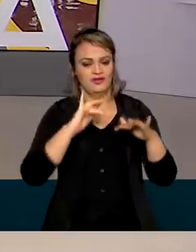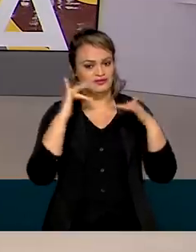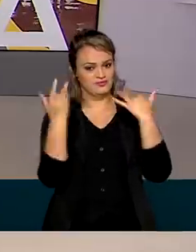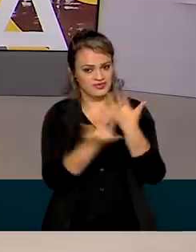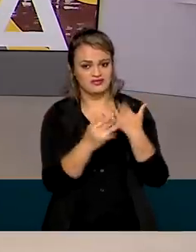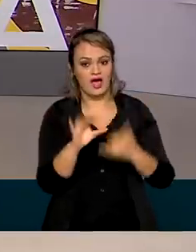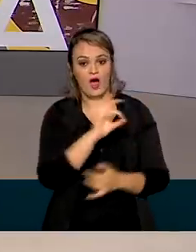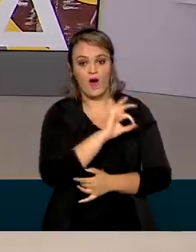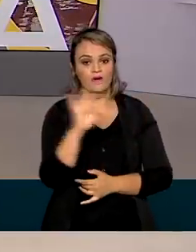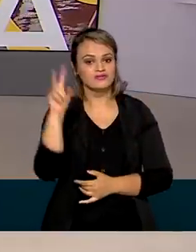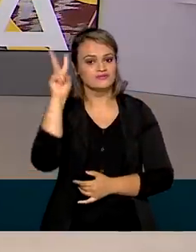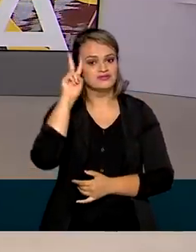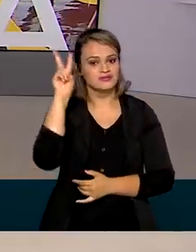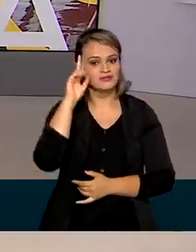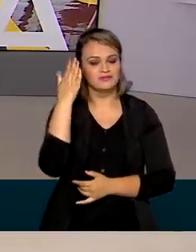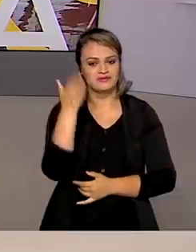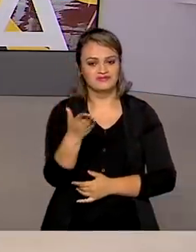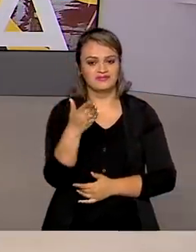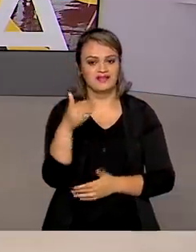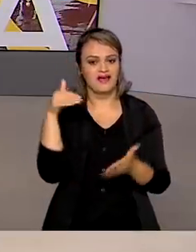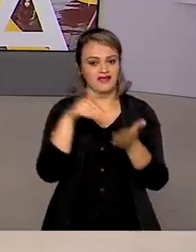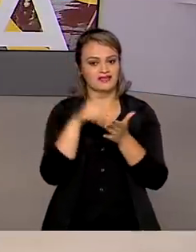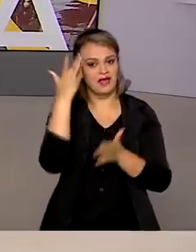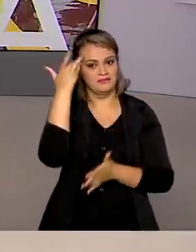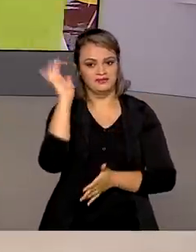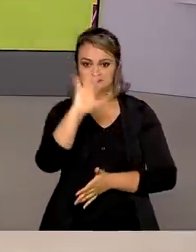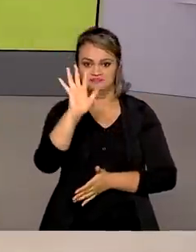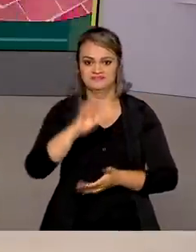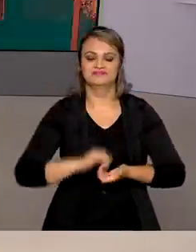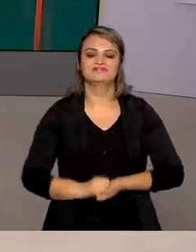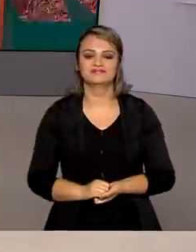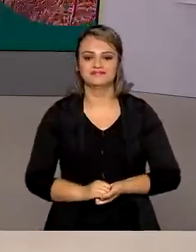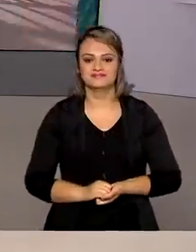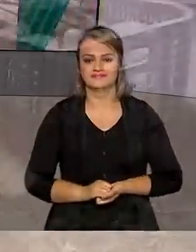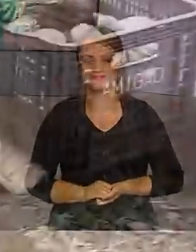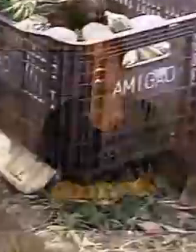sociais. Uma ótima segunda-feira para você e até amanhã. Tchau, tchau.